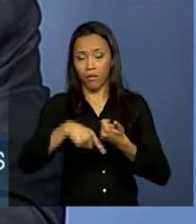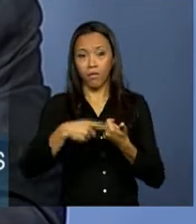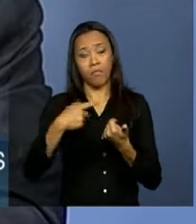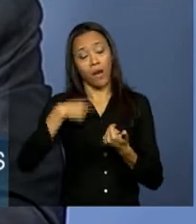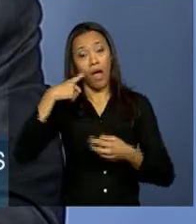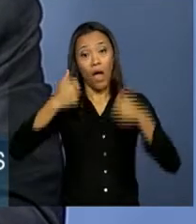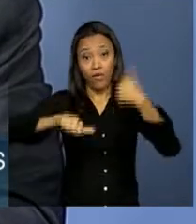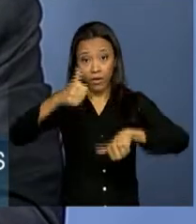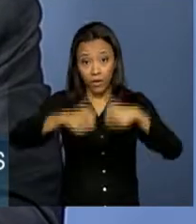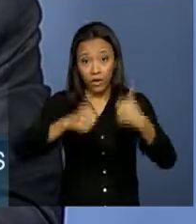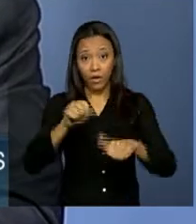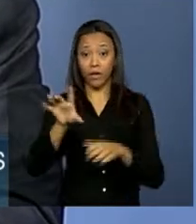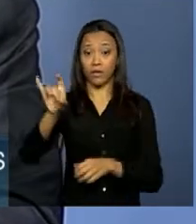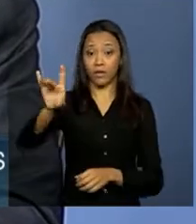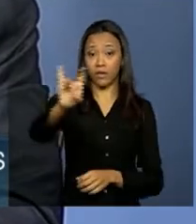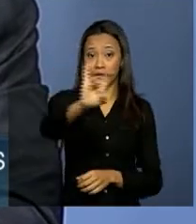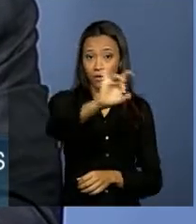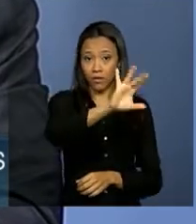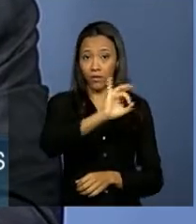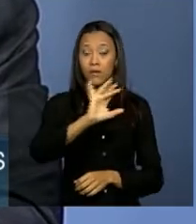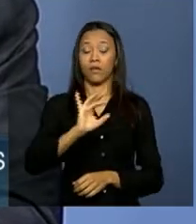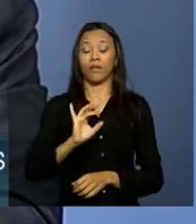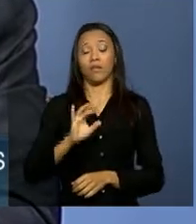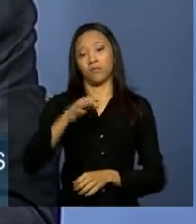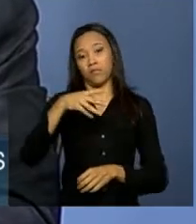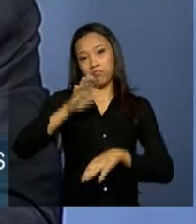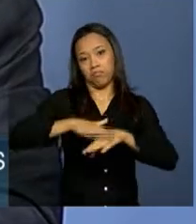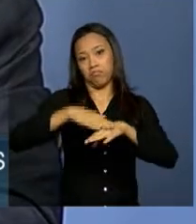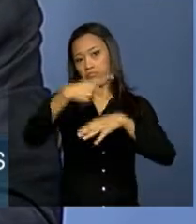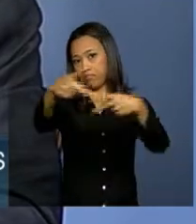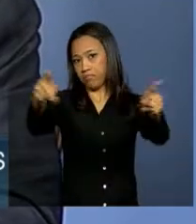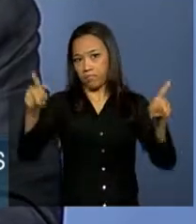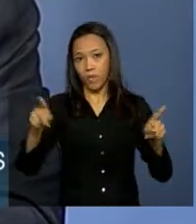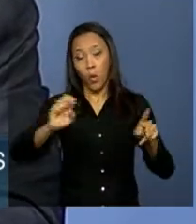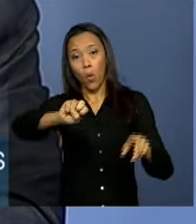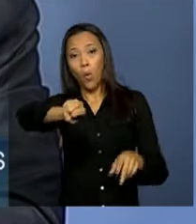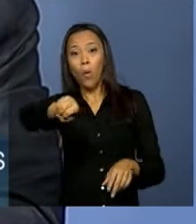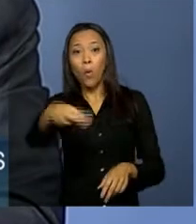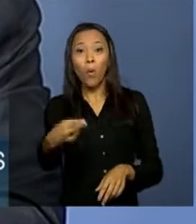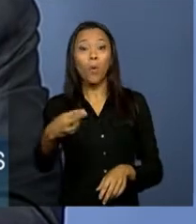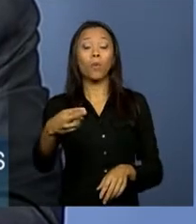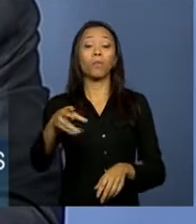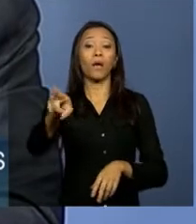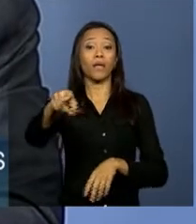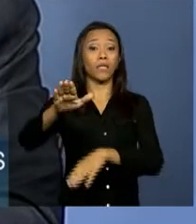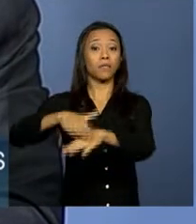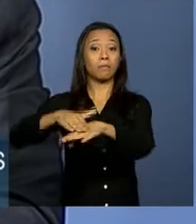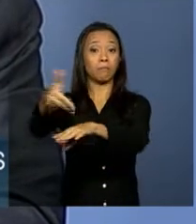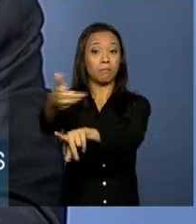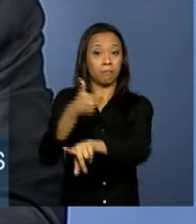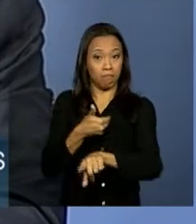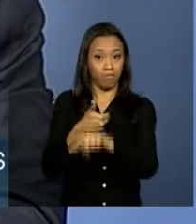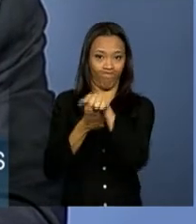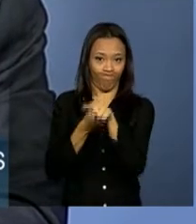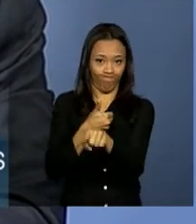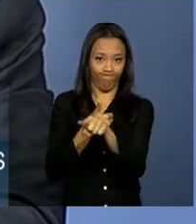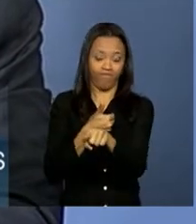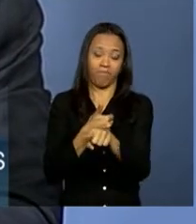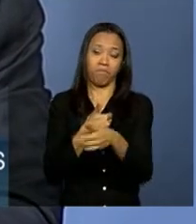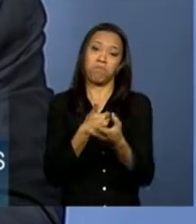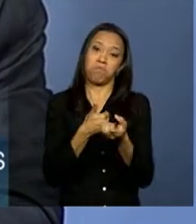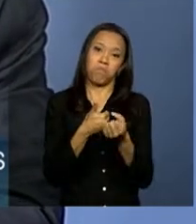questões. Ou a parte demandante pode decidir que já